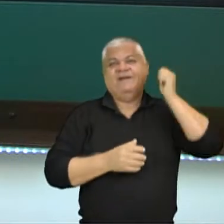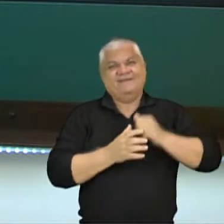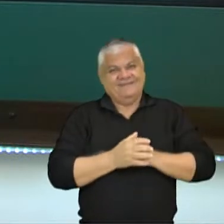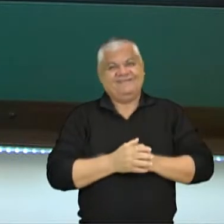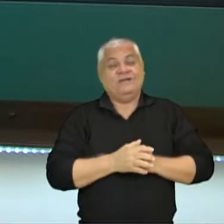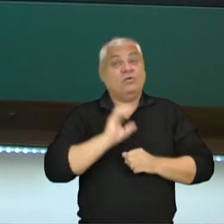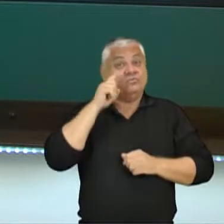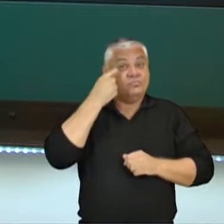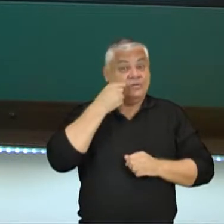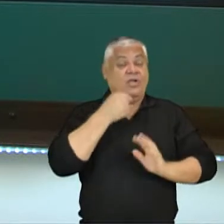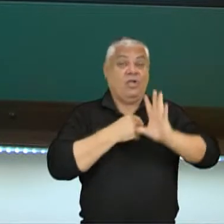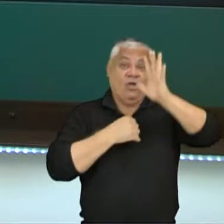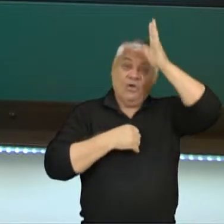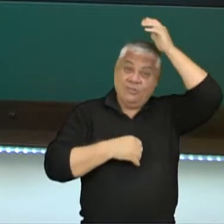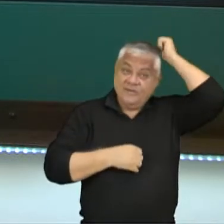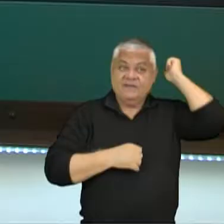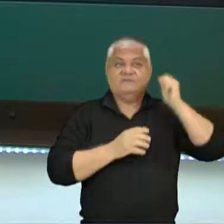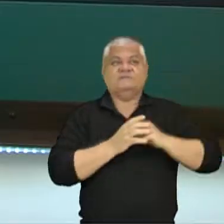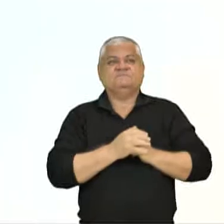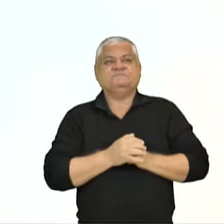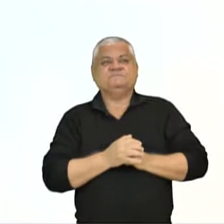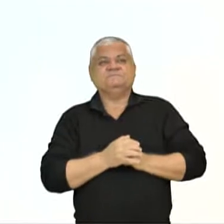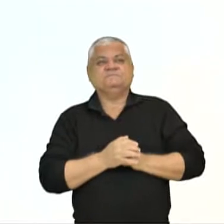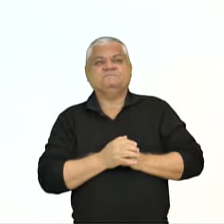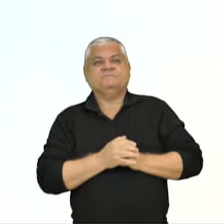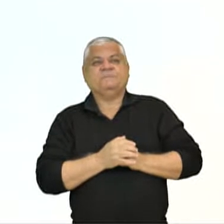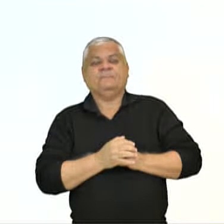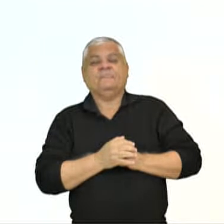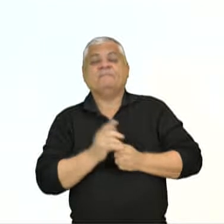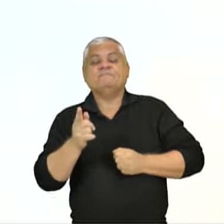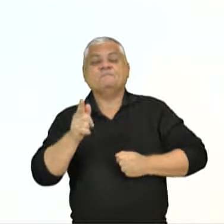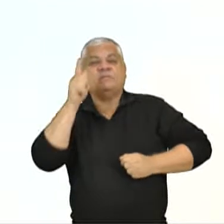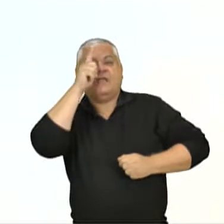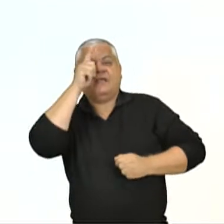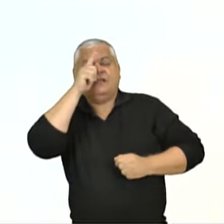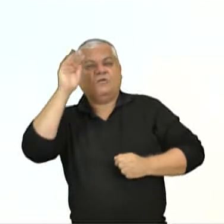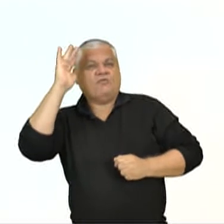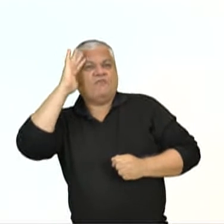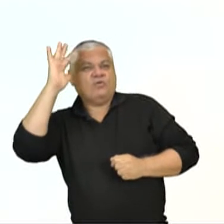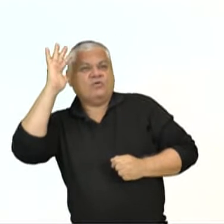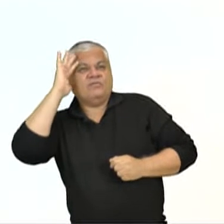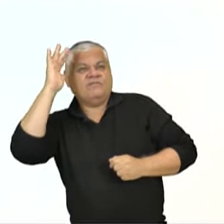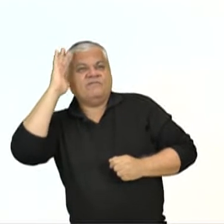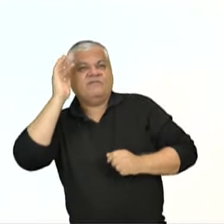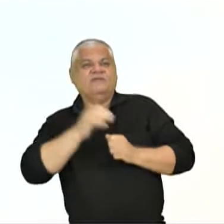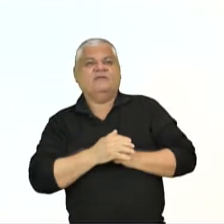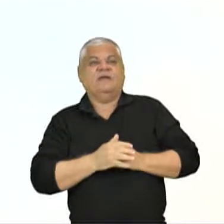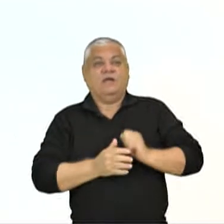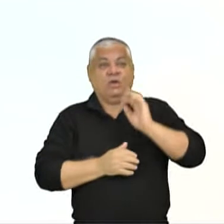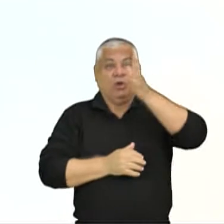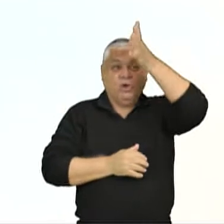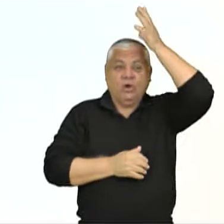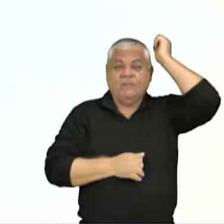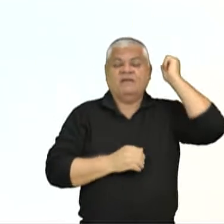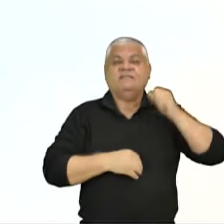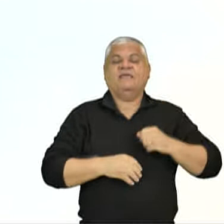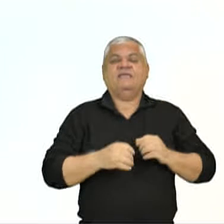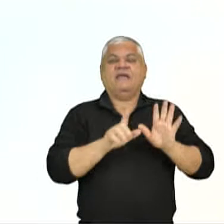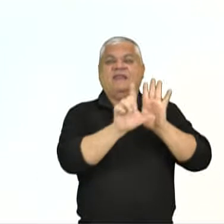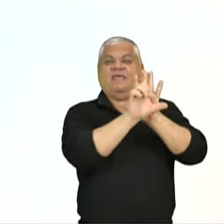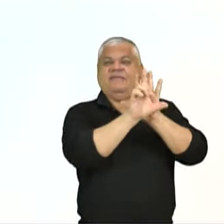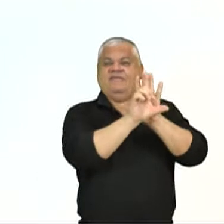isso, os termos jurídicos são muito romanos. Nós temos a filosofia. Em contrapartida, os romanos, nós temos a lei.